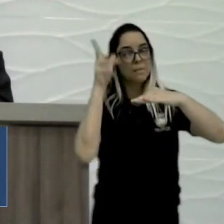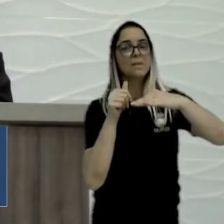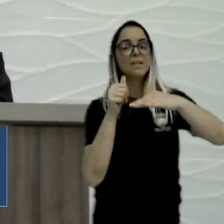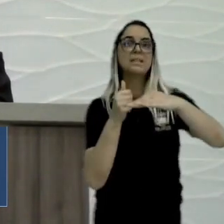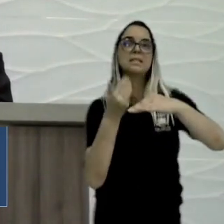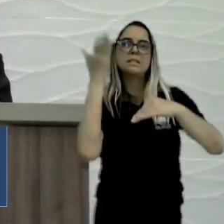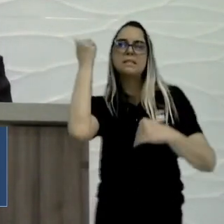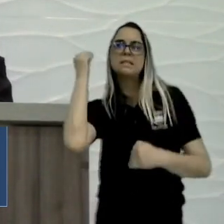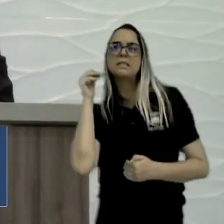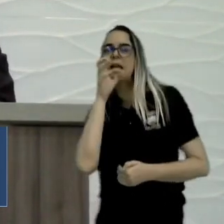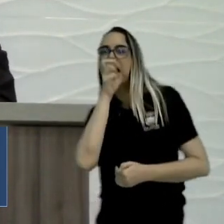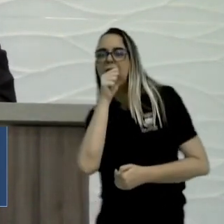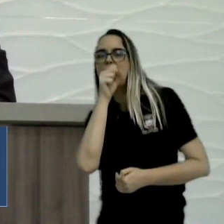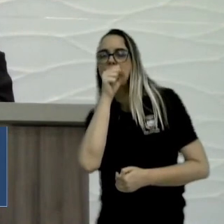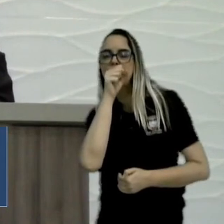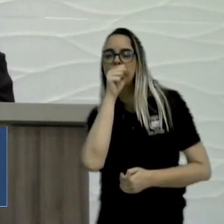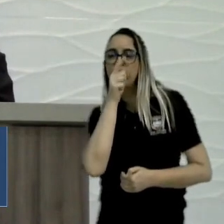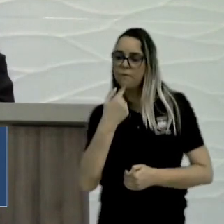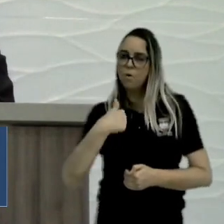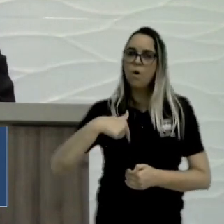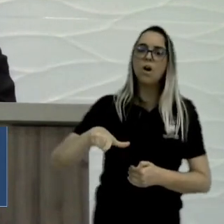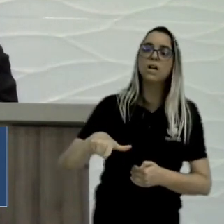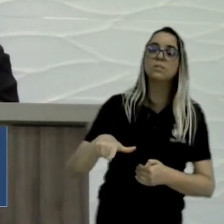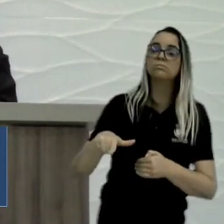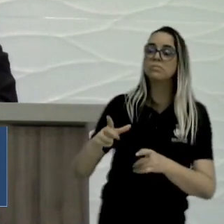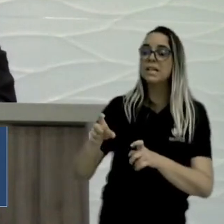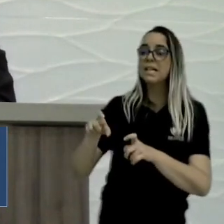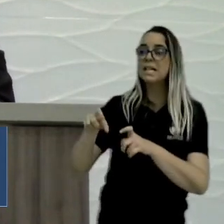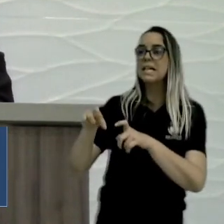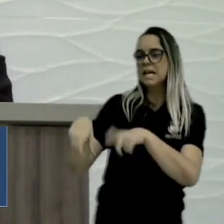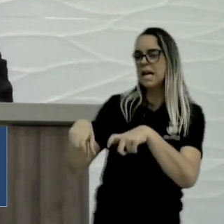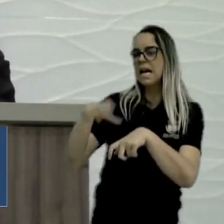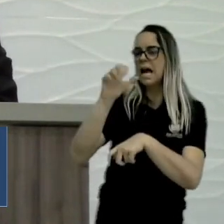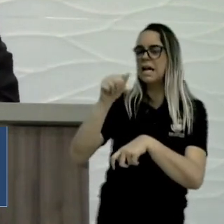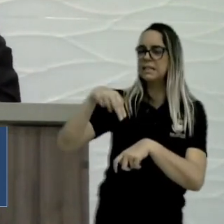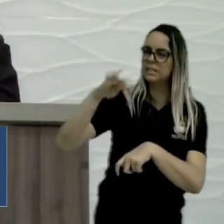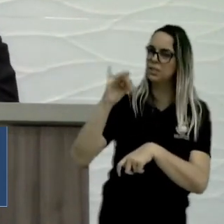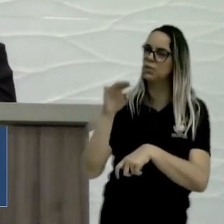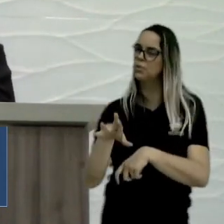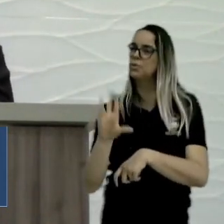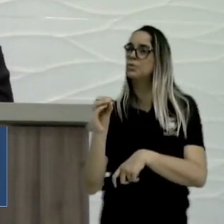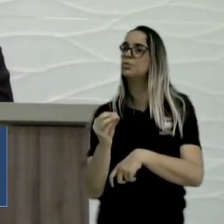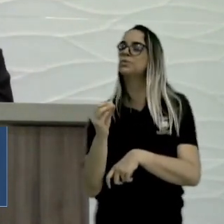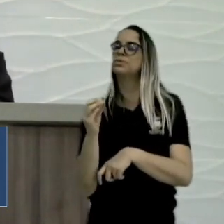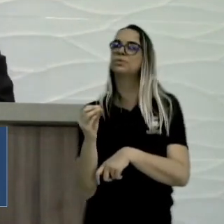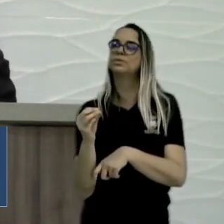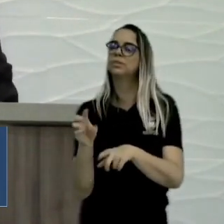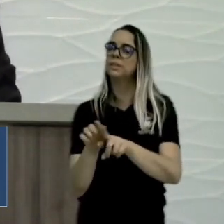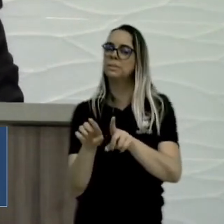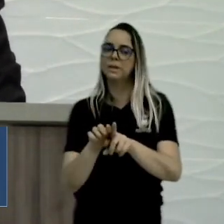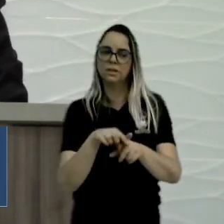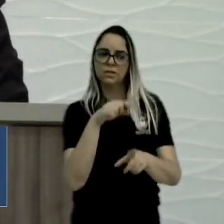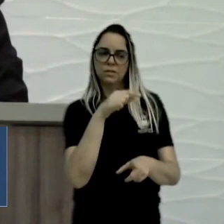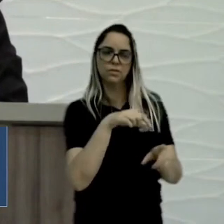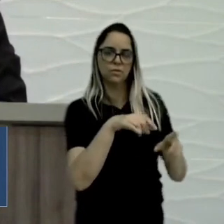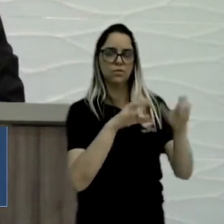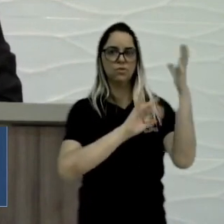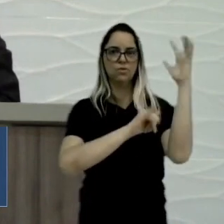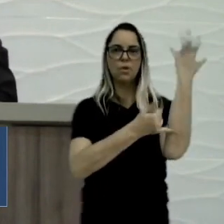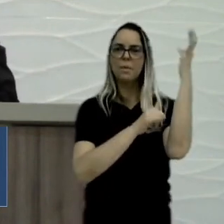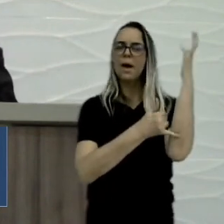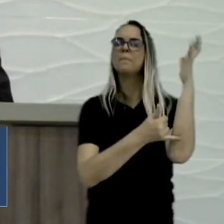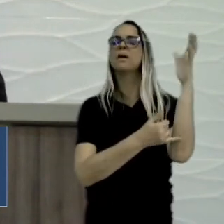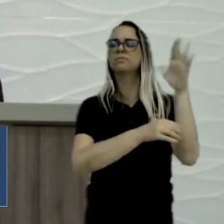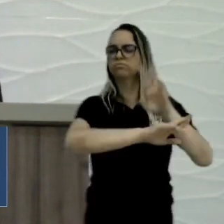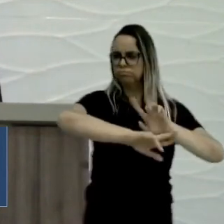lá no Cantinho, sábado agora vai ser nas Surnas, está sendo assim na Jurubeba, está